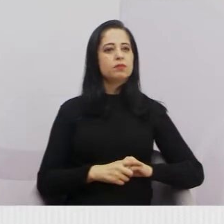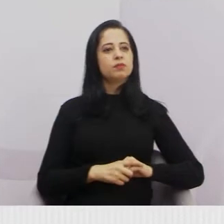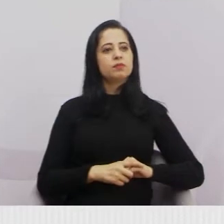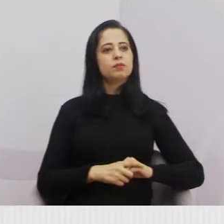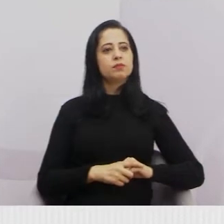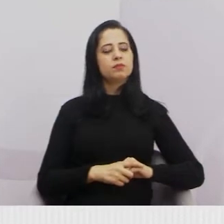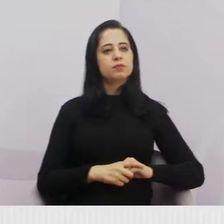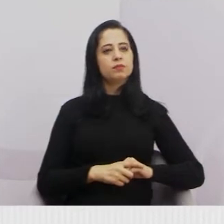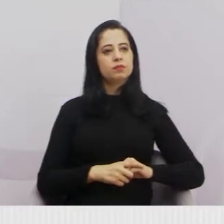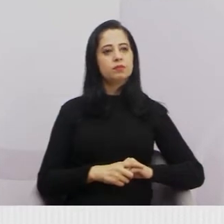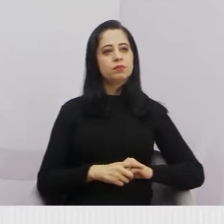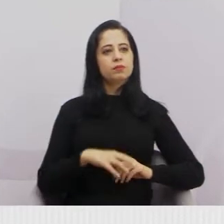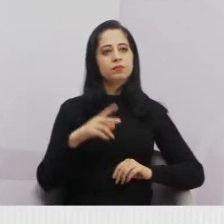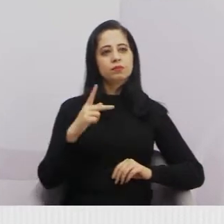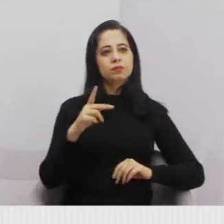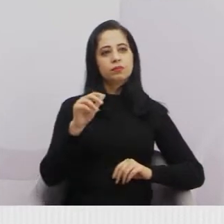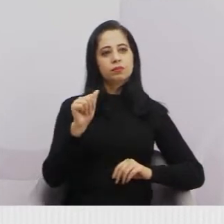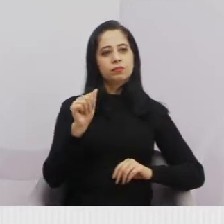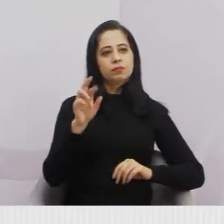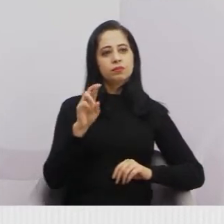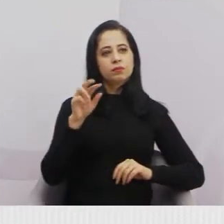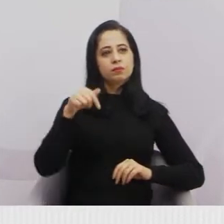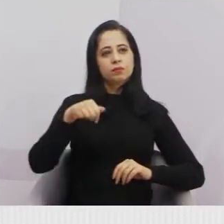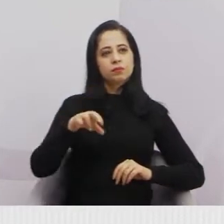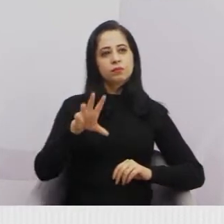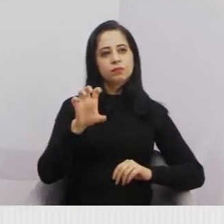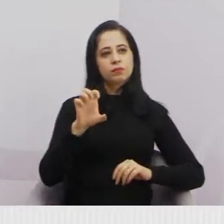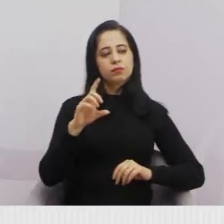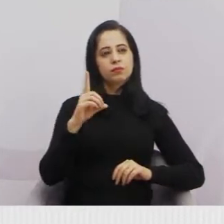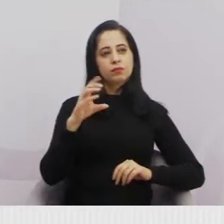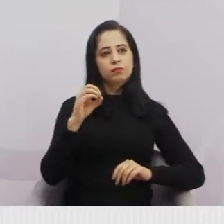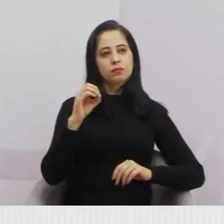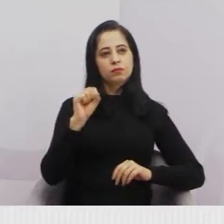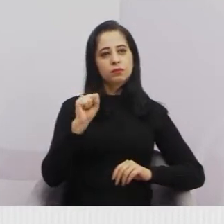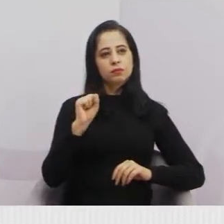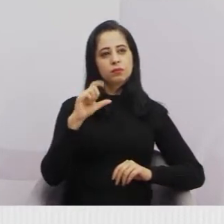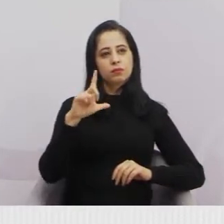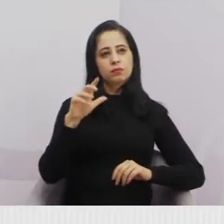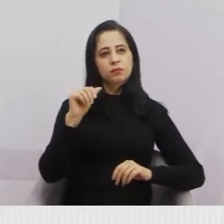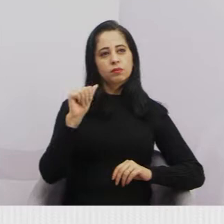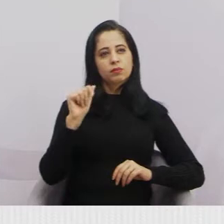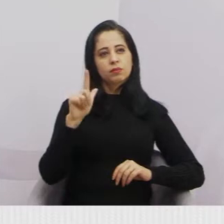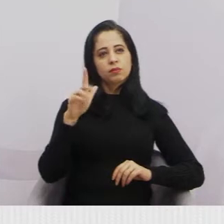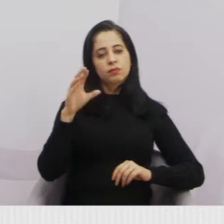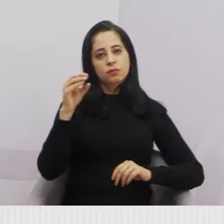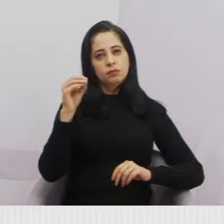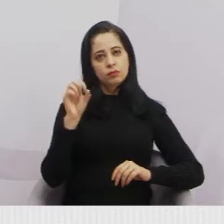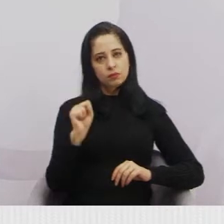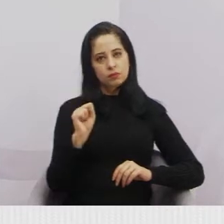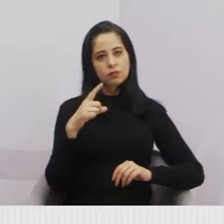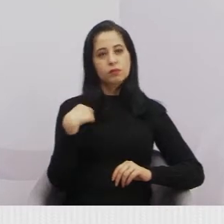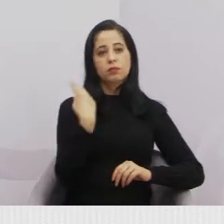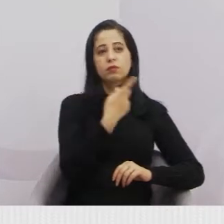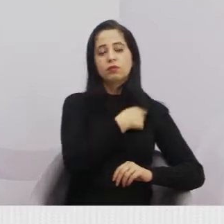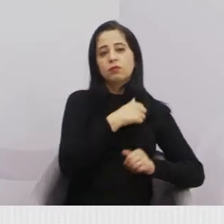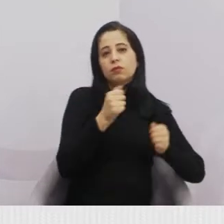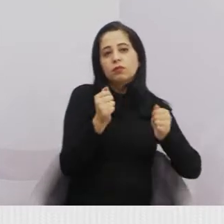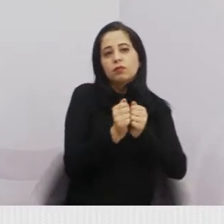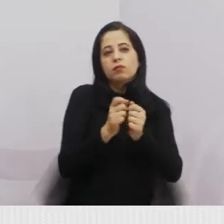Bom tive essa semana, o começo da semana, nos reunindo lá com os moradores do